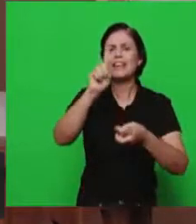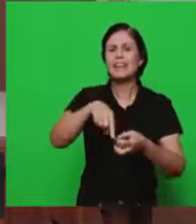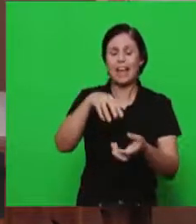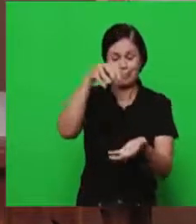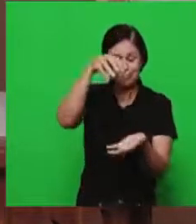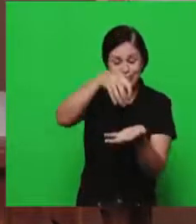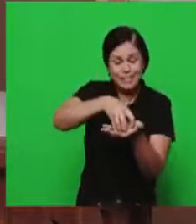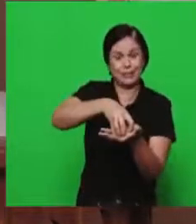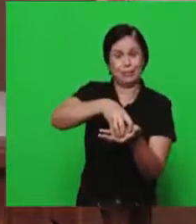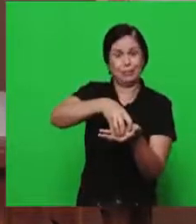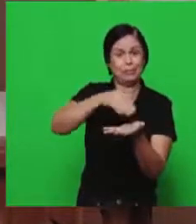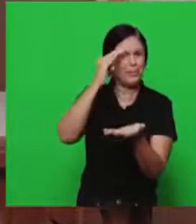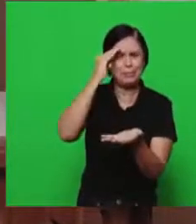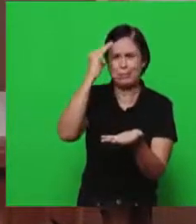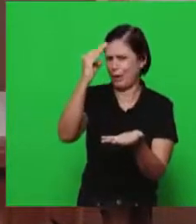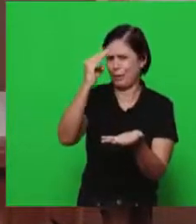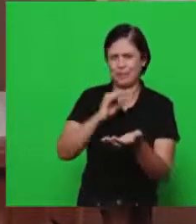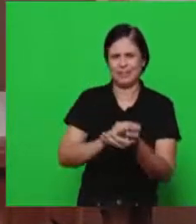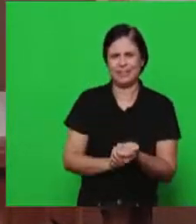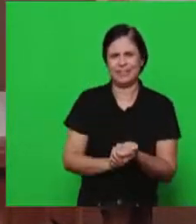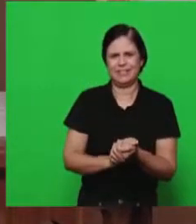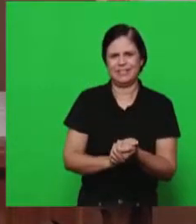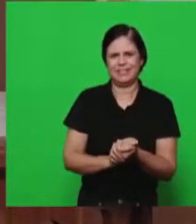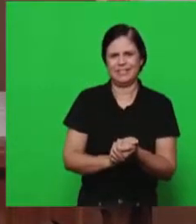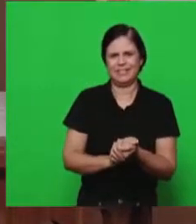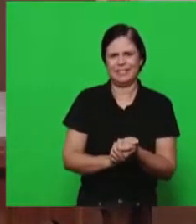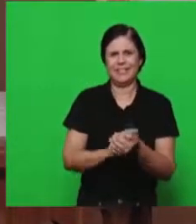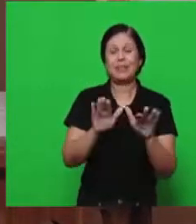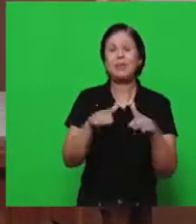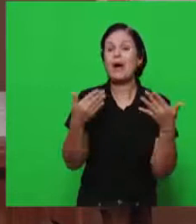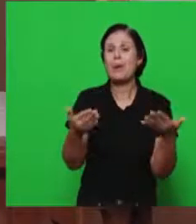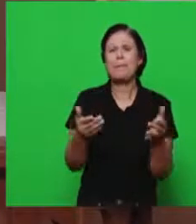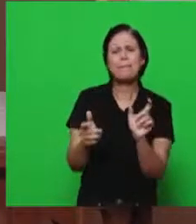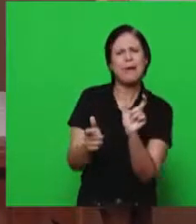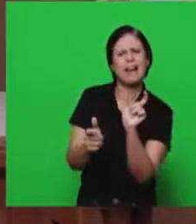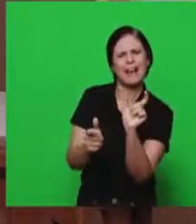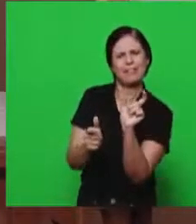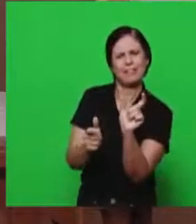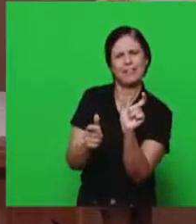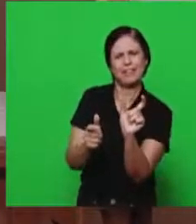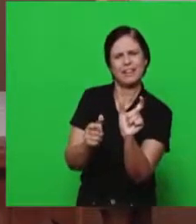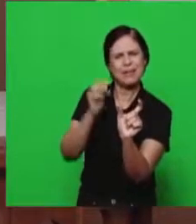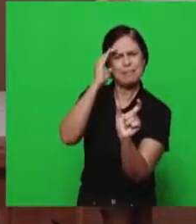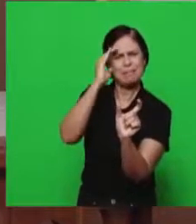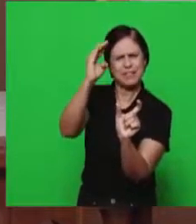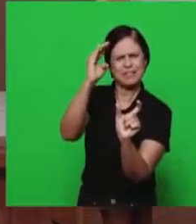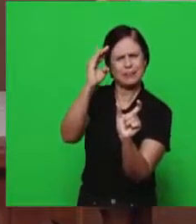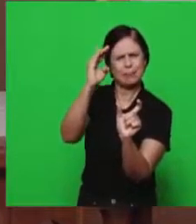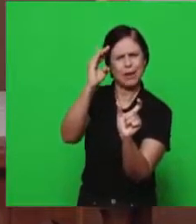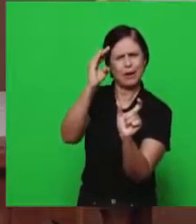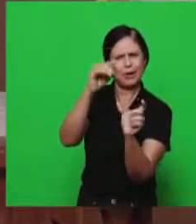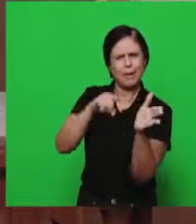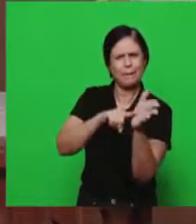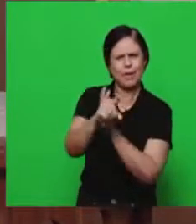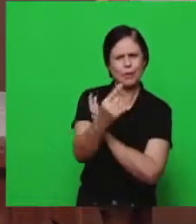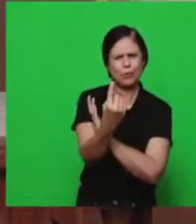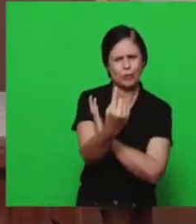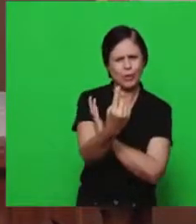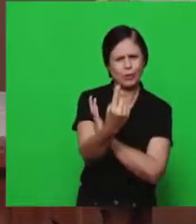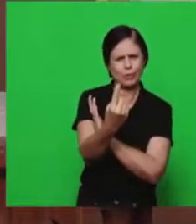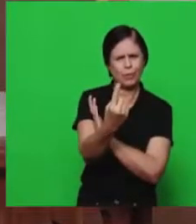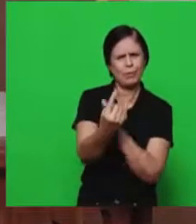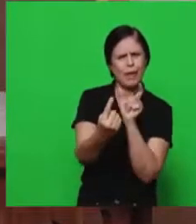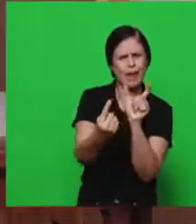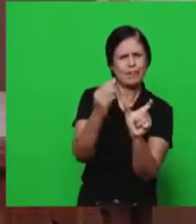centro aquilo aquilo que vai nos dar o rumo do restante do que estamos